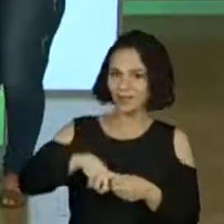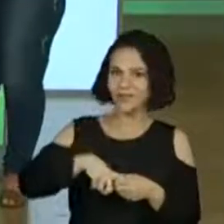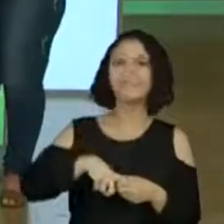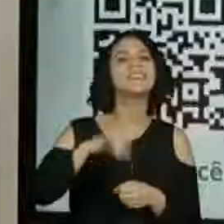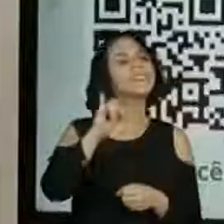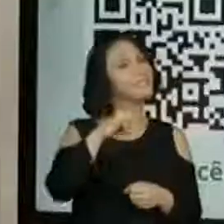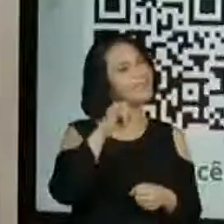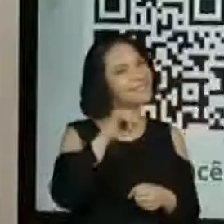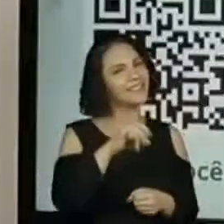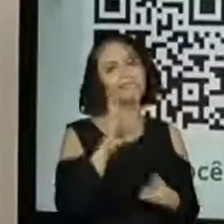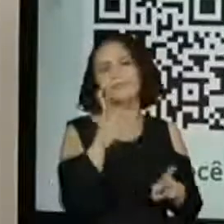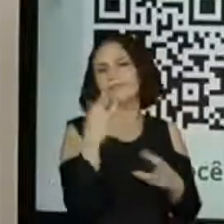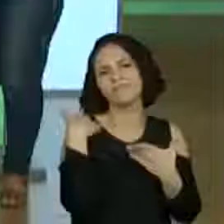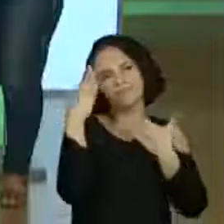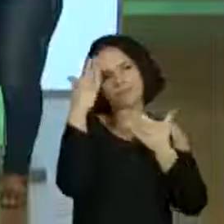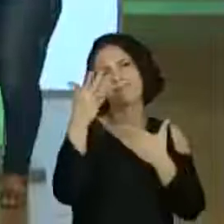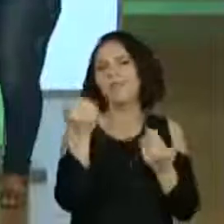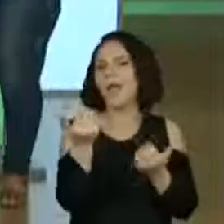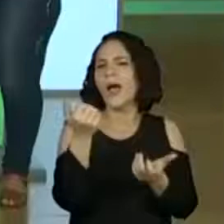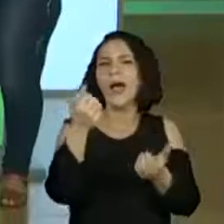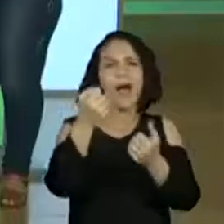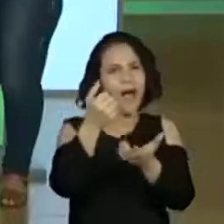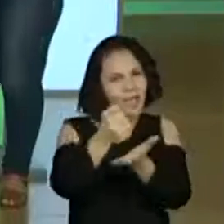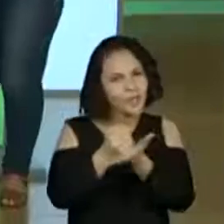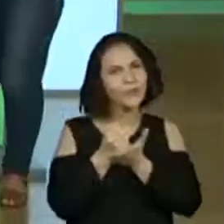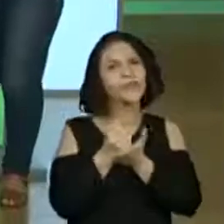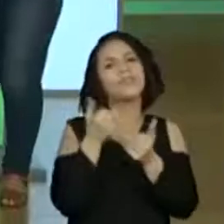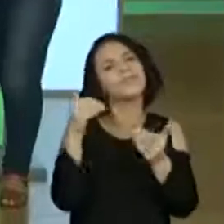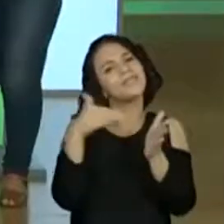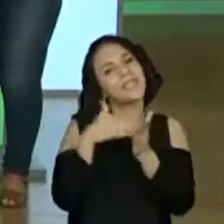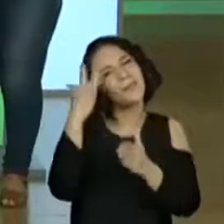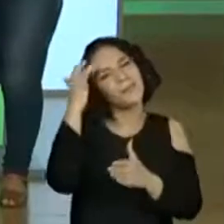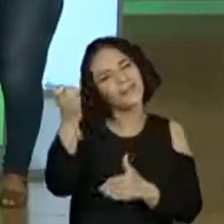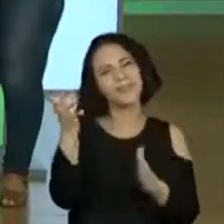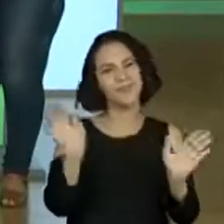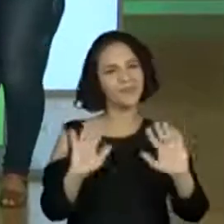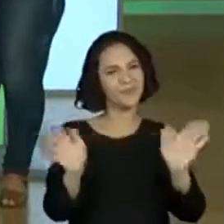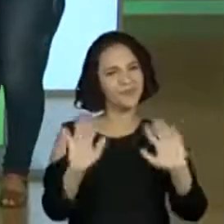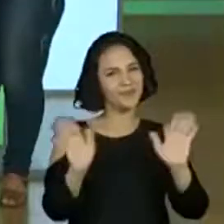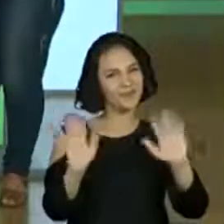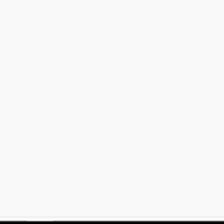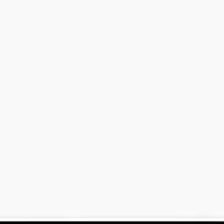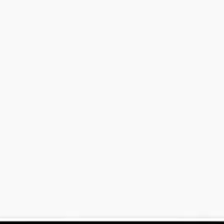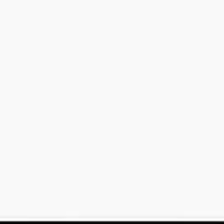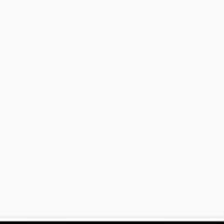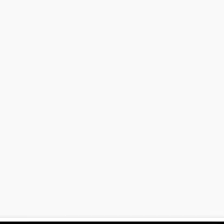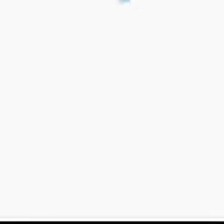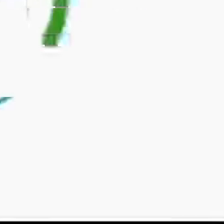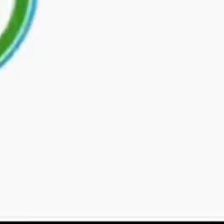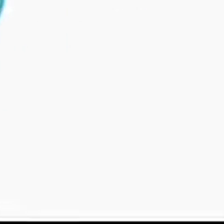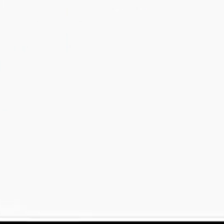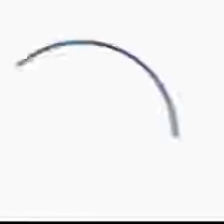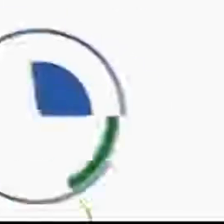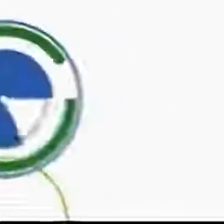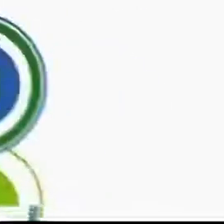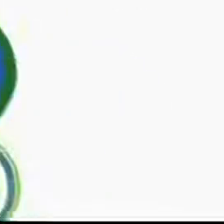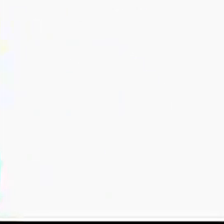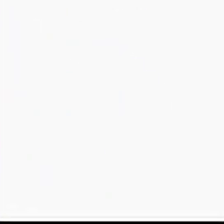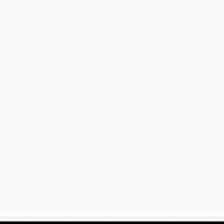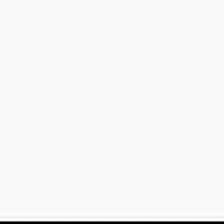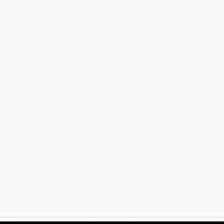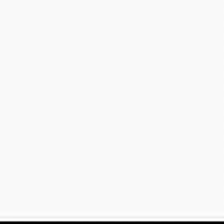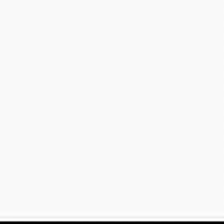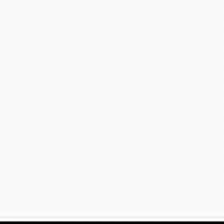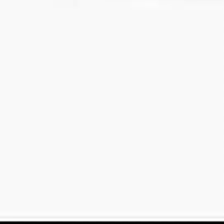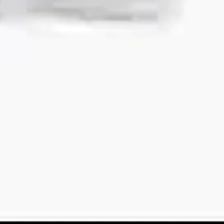Sim, a gente agradece sempre a colaboração de vocês. E até amanhã. Tchau! Tchau, turma. Tchau! Tchau! Tchau!